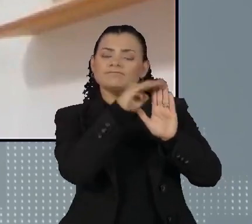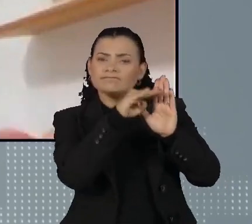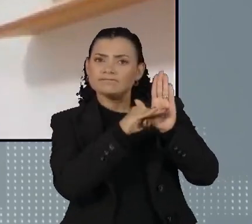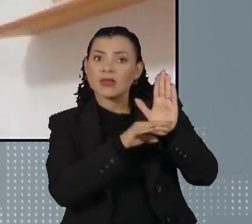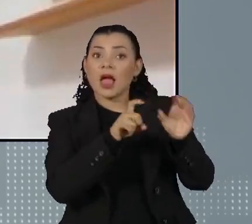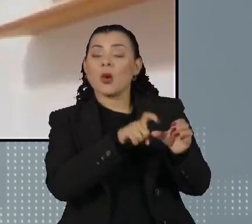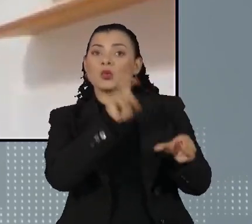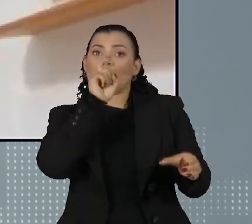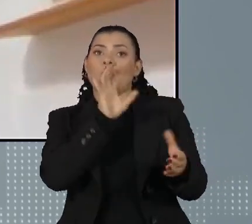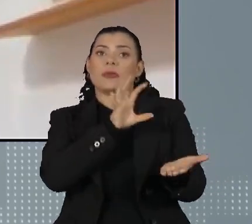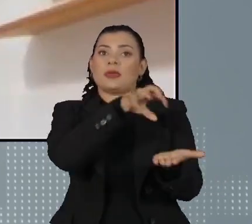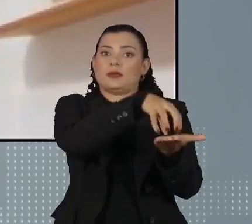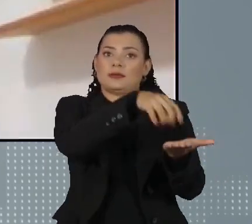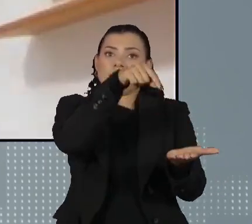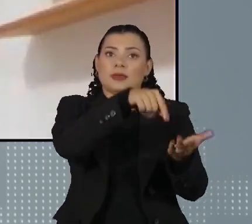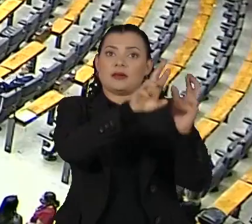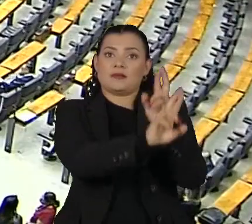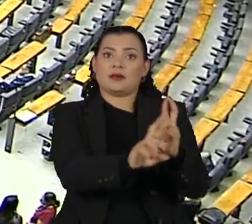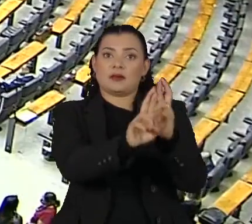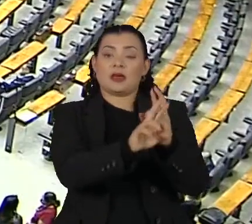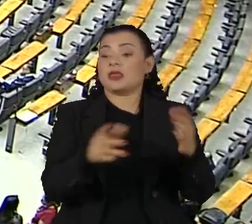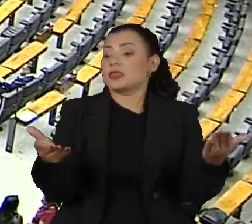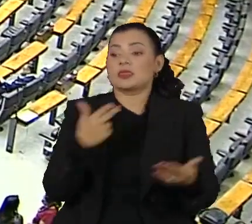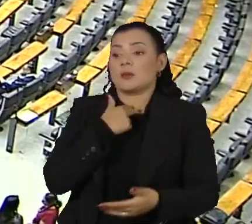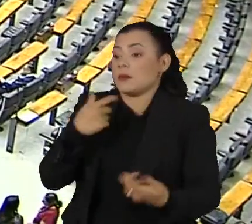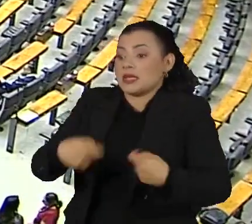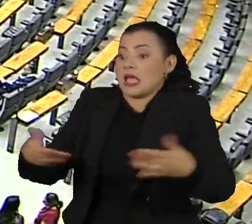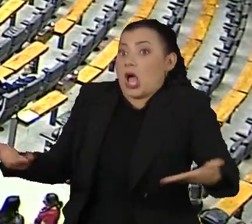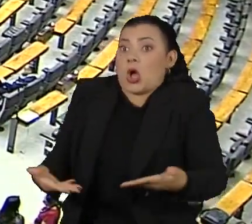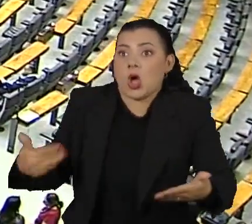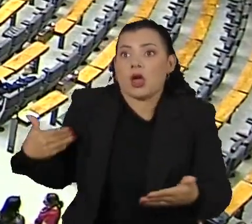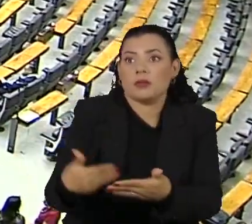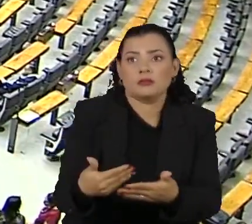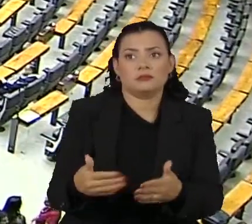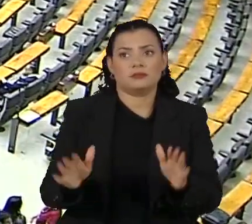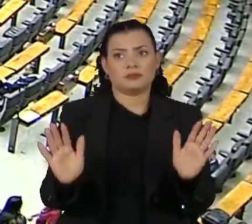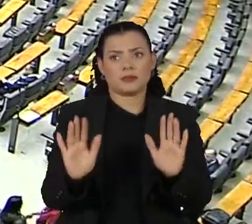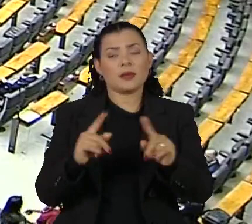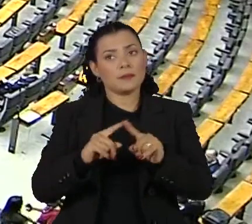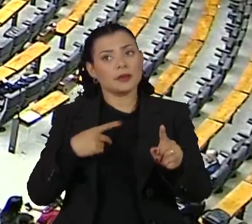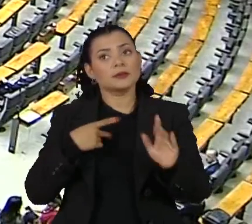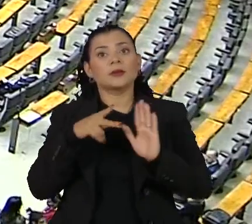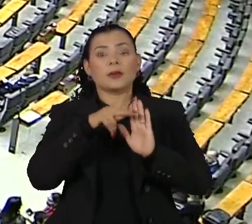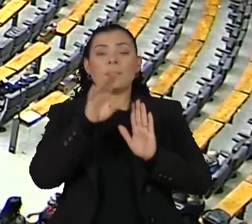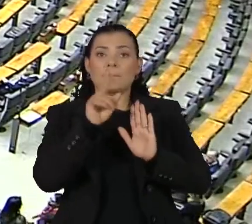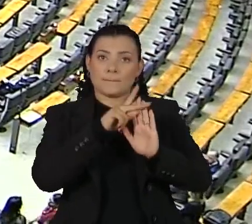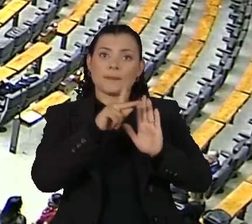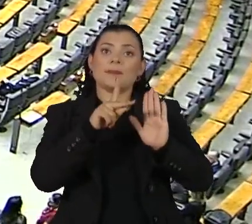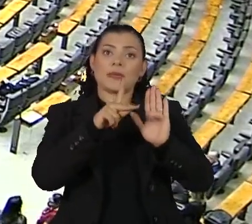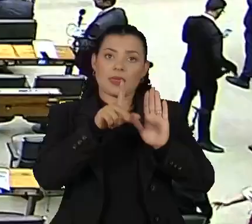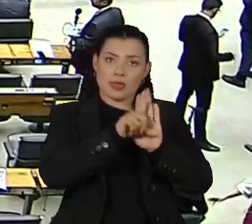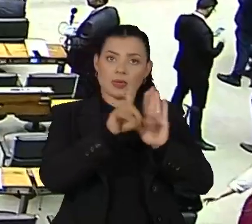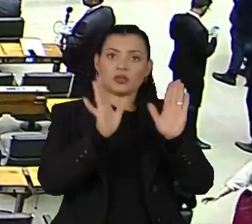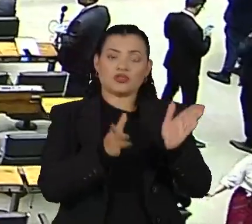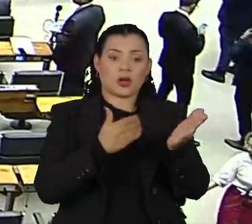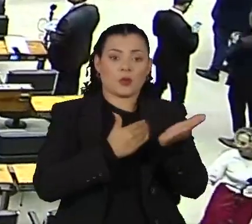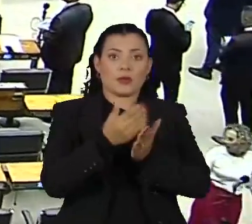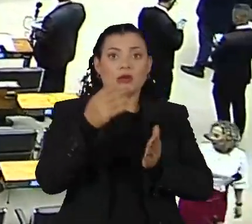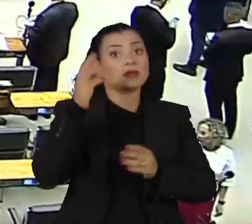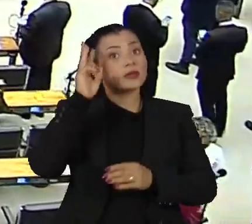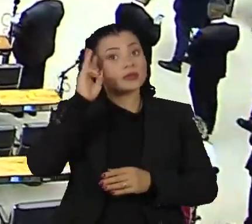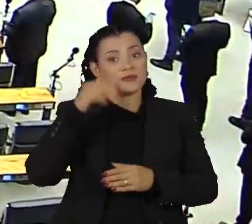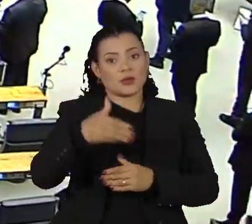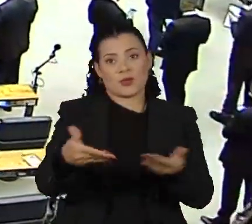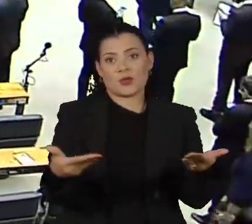autônoma. Ou seja, não precisa ser para já. Para ser aprovado, o projeto que começa a ser votado nesta terça-feira depende de